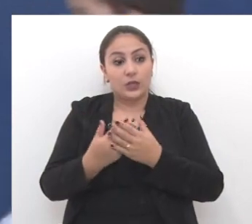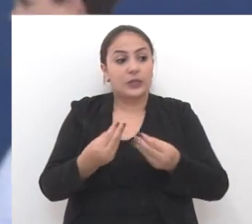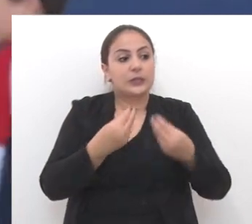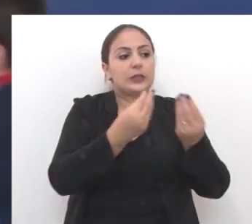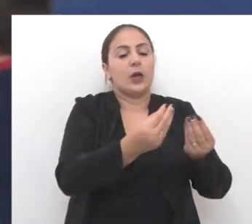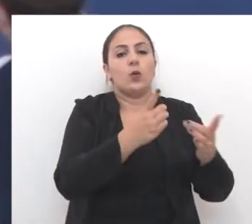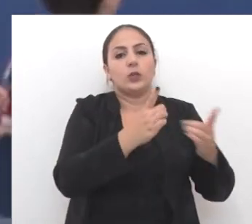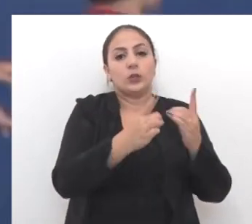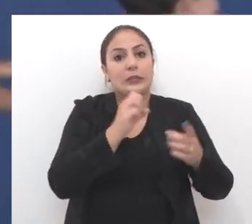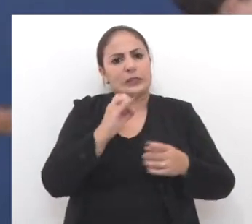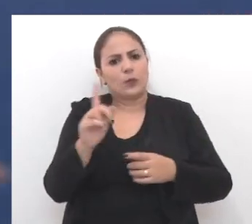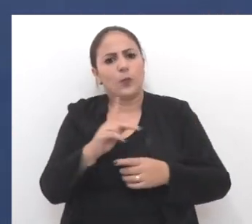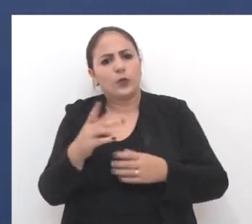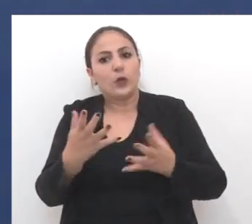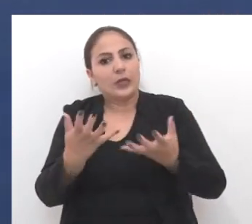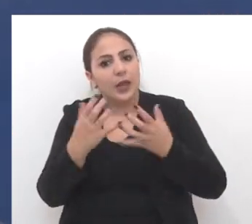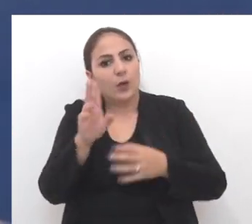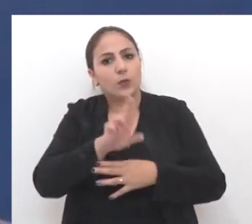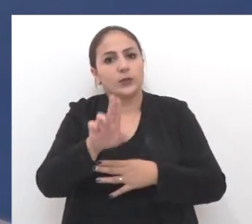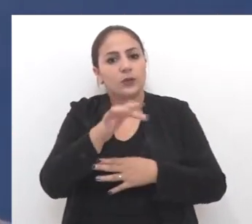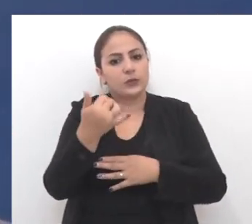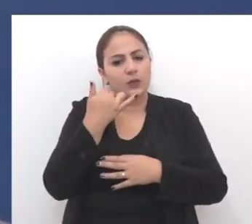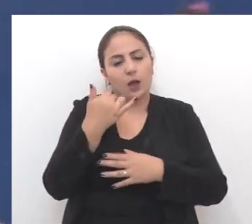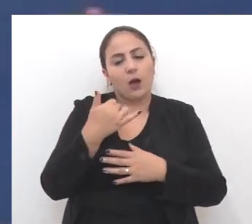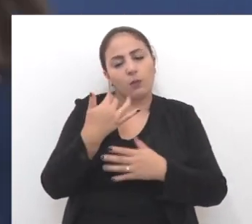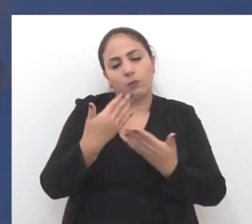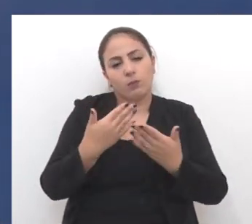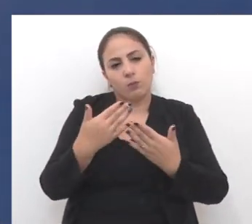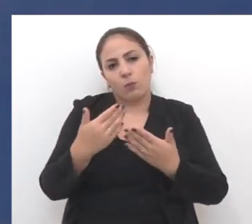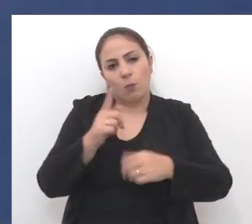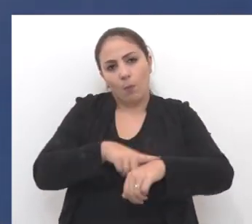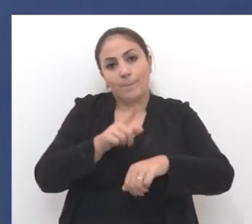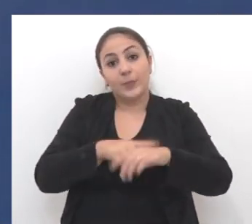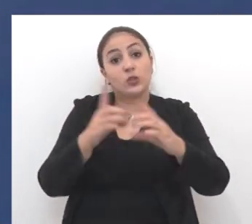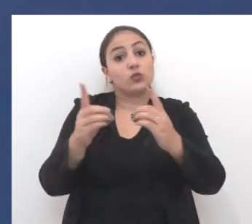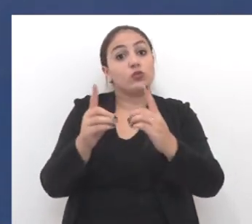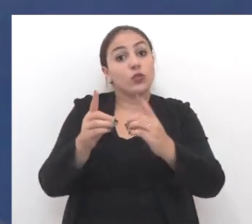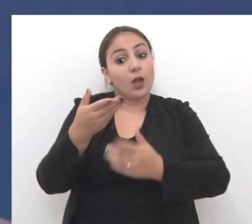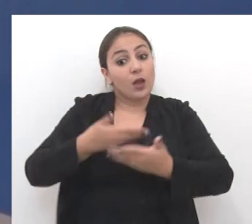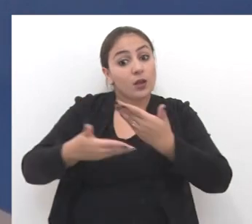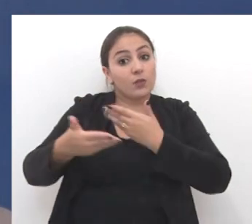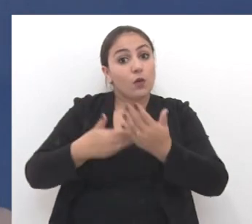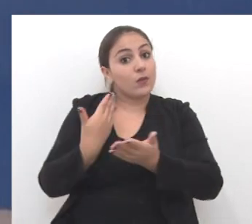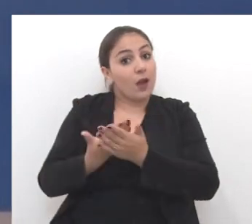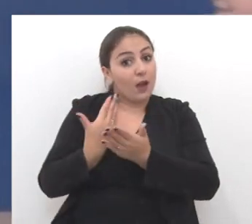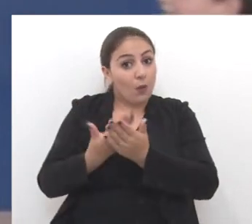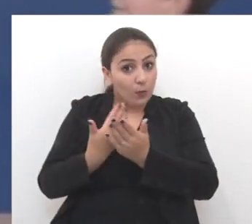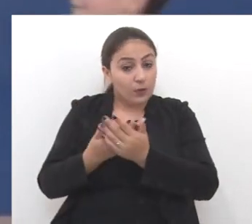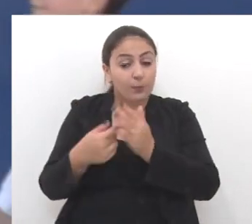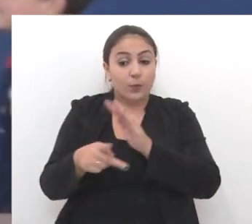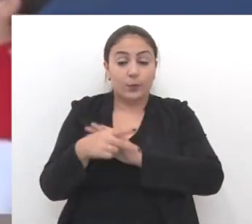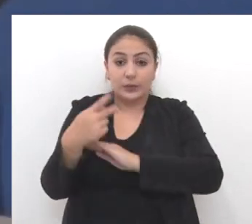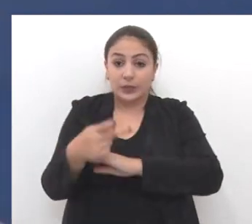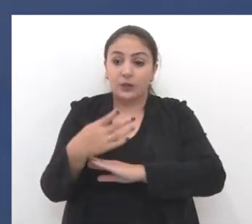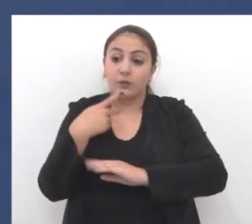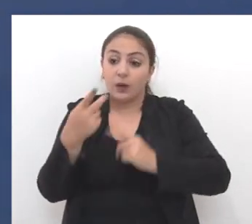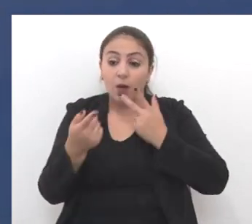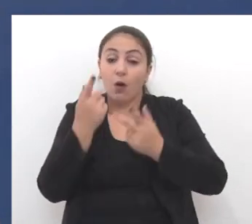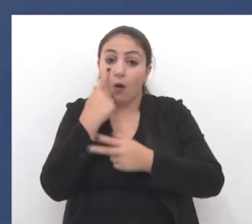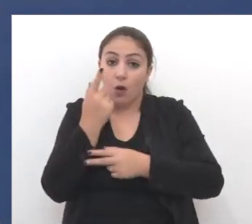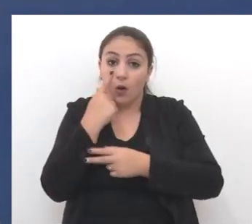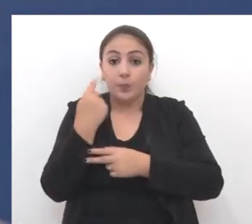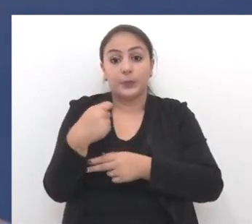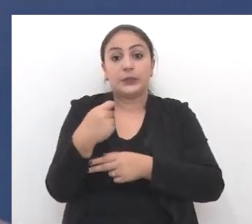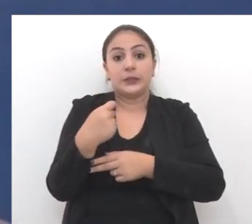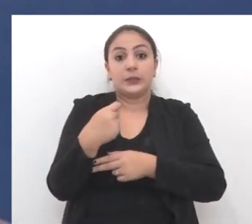necessita usar o celular para algum momento didático que envolve a aula dele, e o professor, olha,